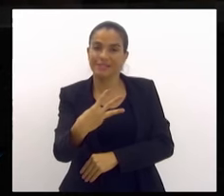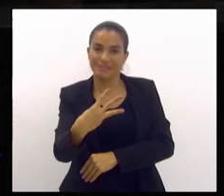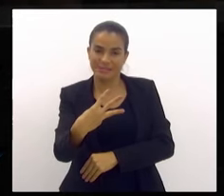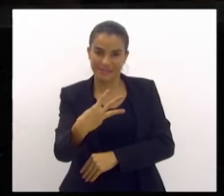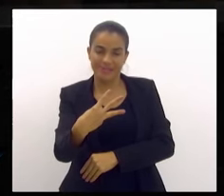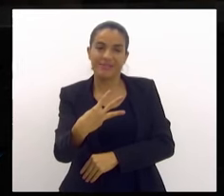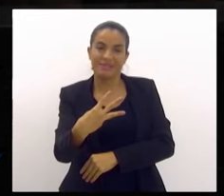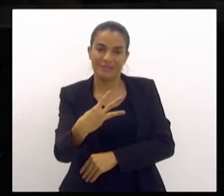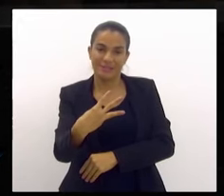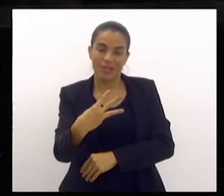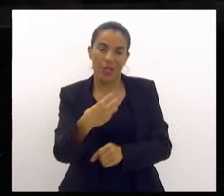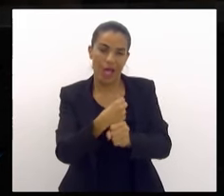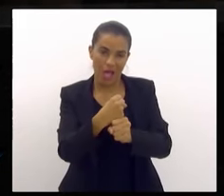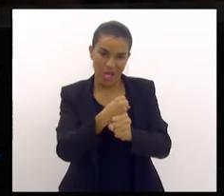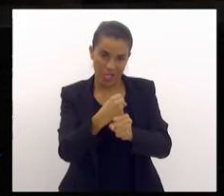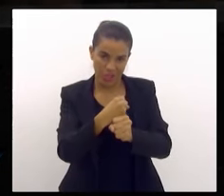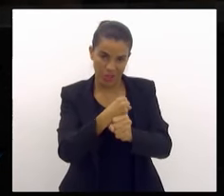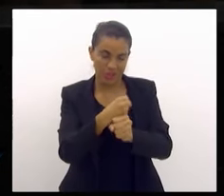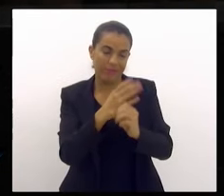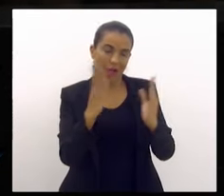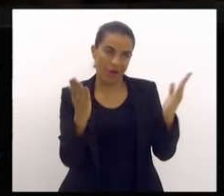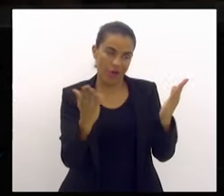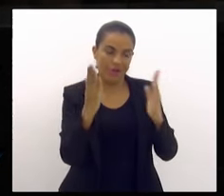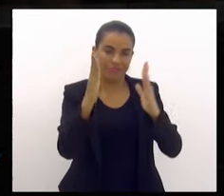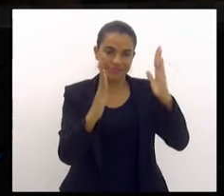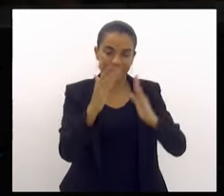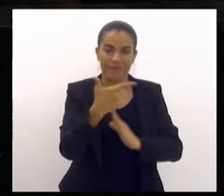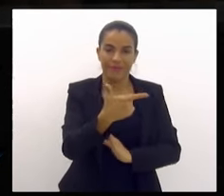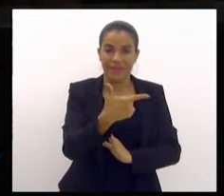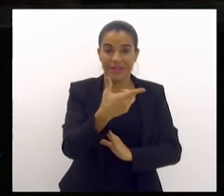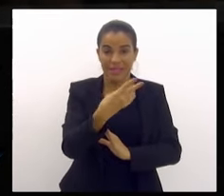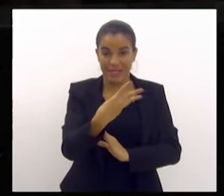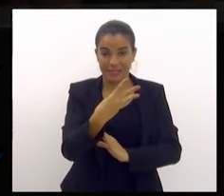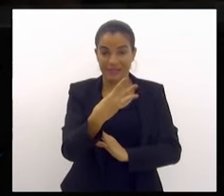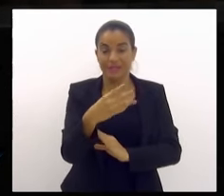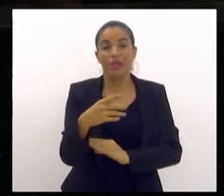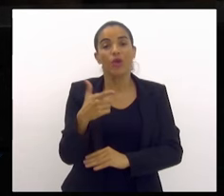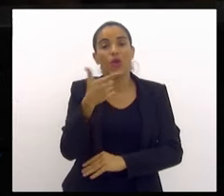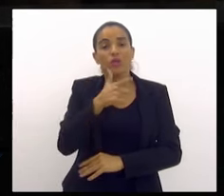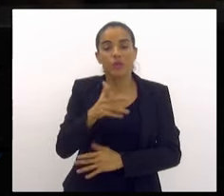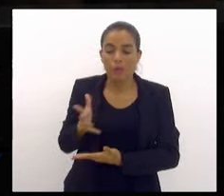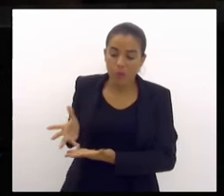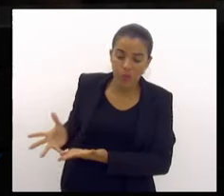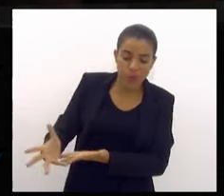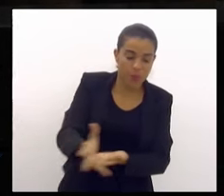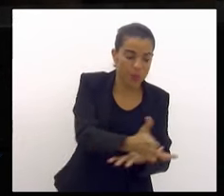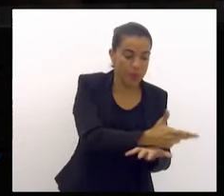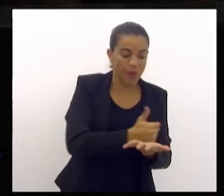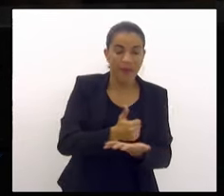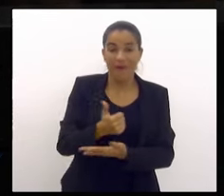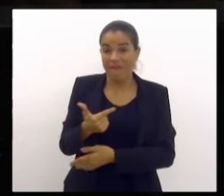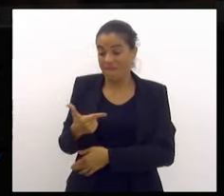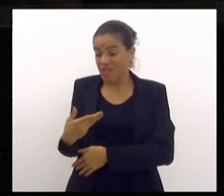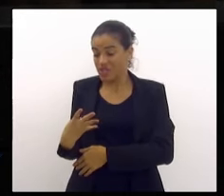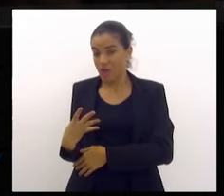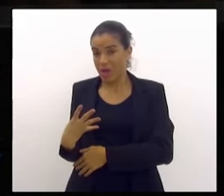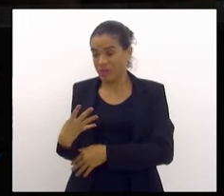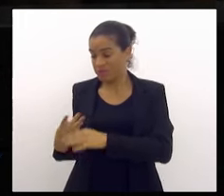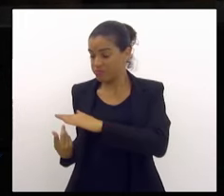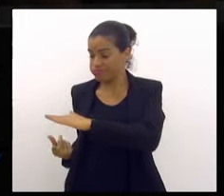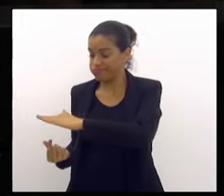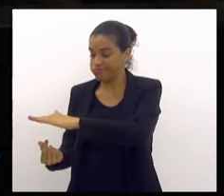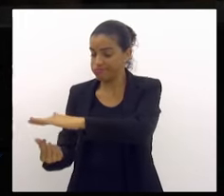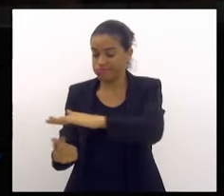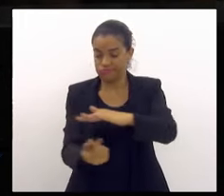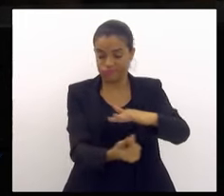contas de 23. E foram 24 fundos propostos, 9 foram retirados